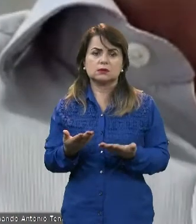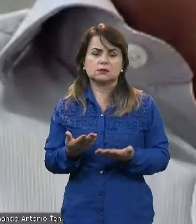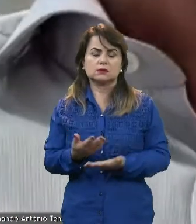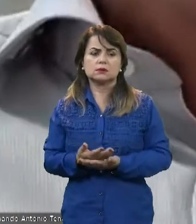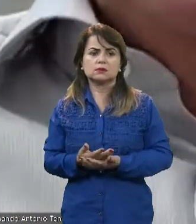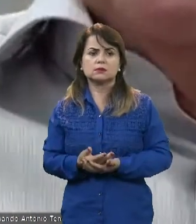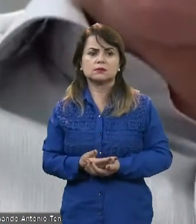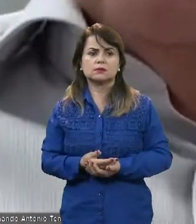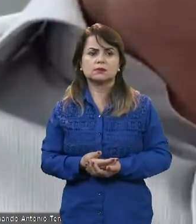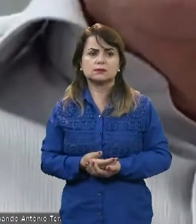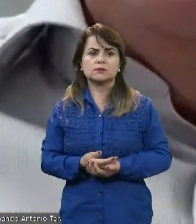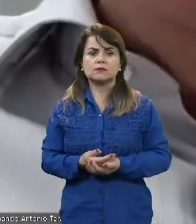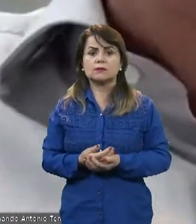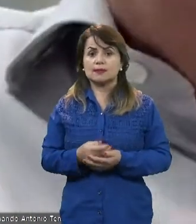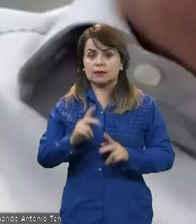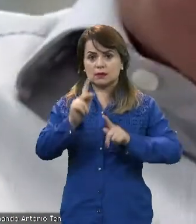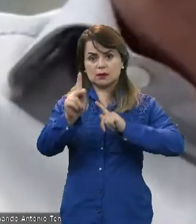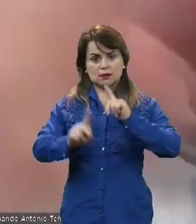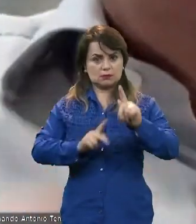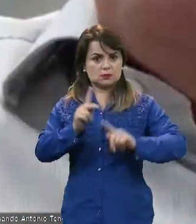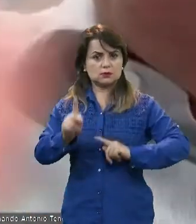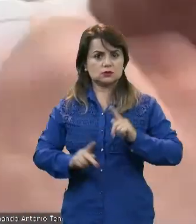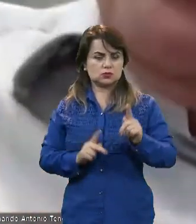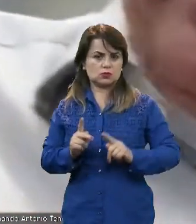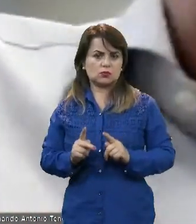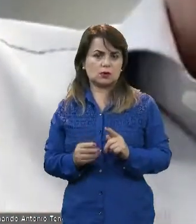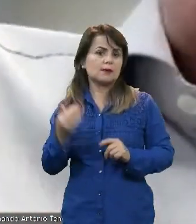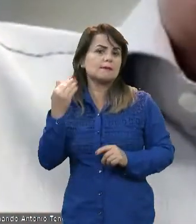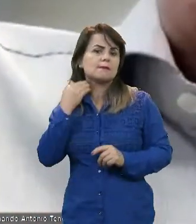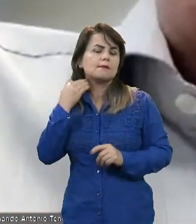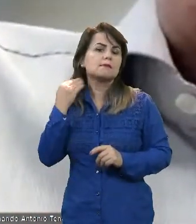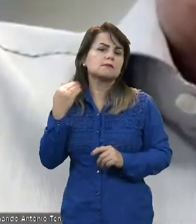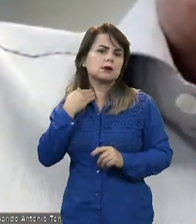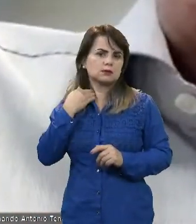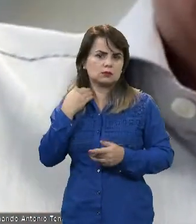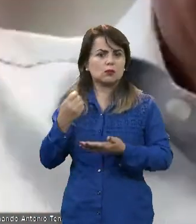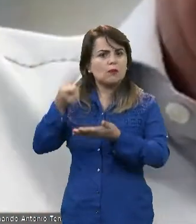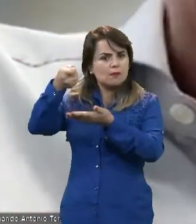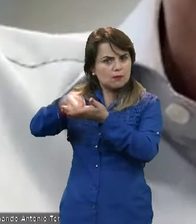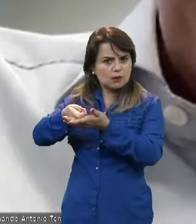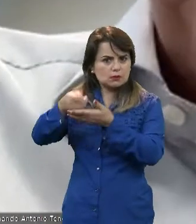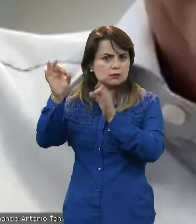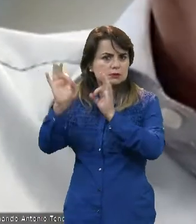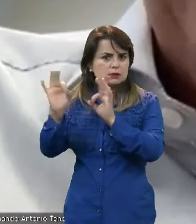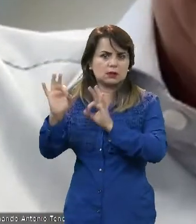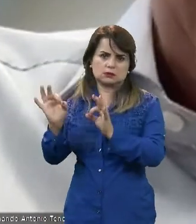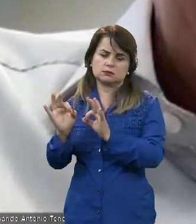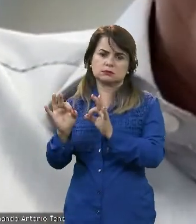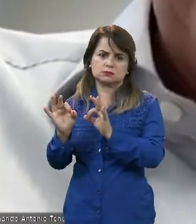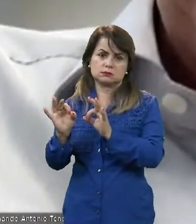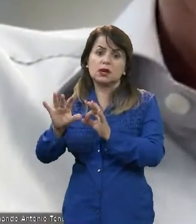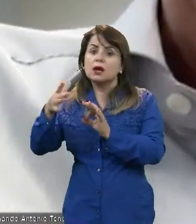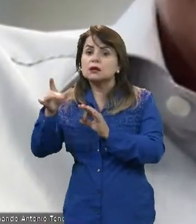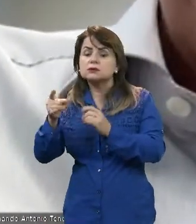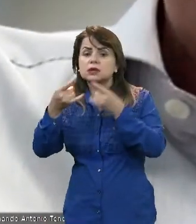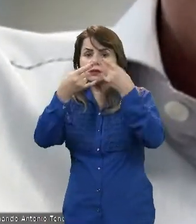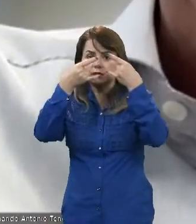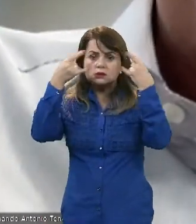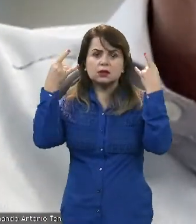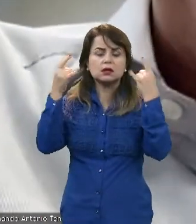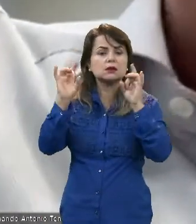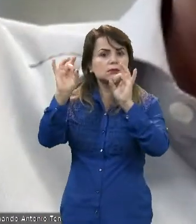é, o cliente não pagou o próprio banco. Tem lá um cheque especial, tem um